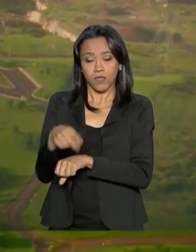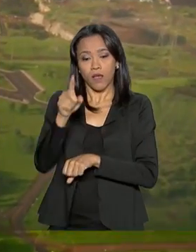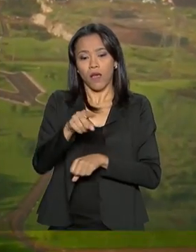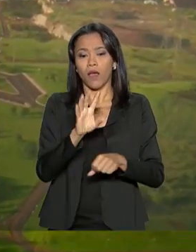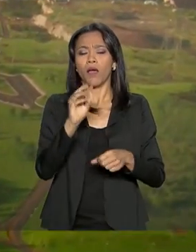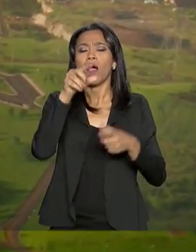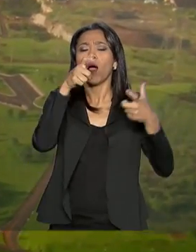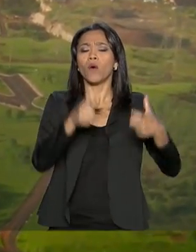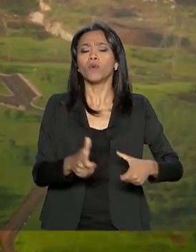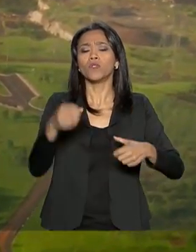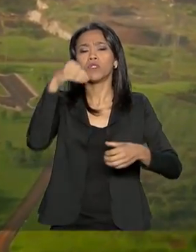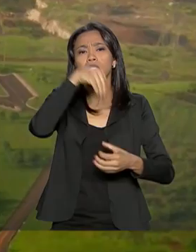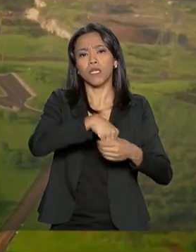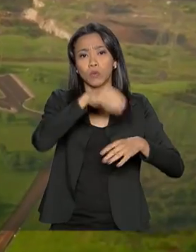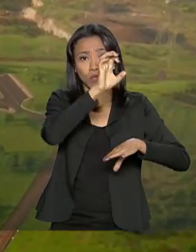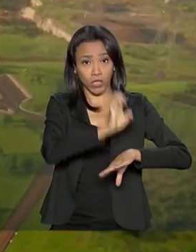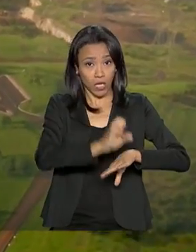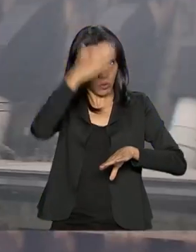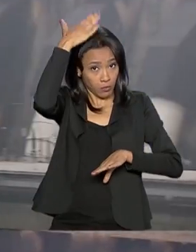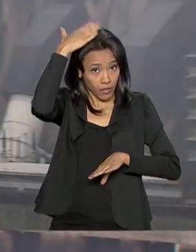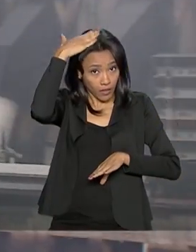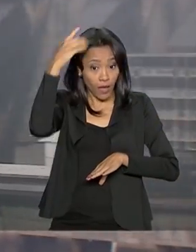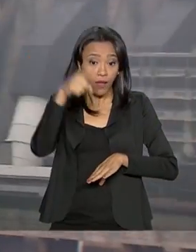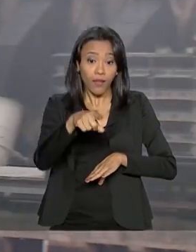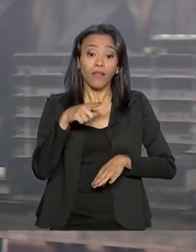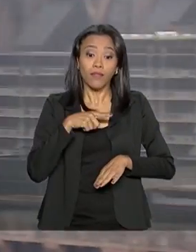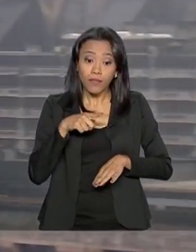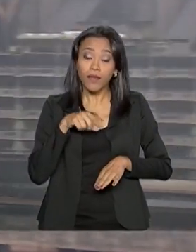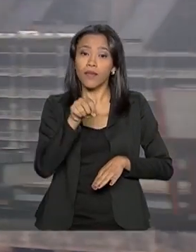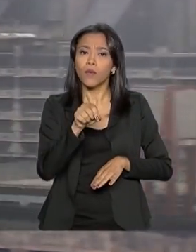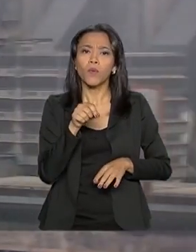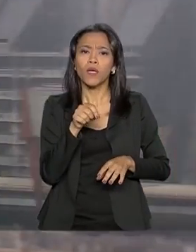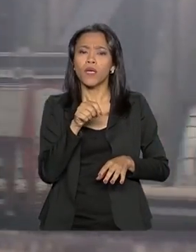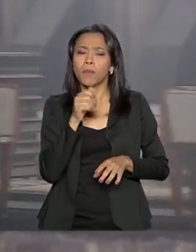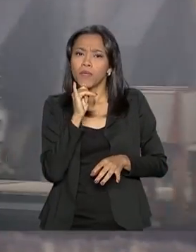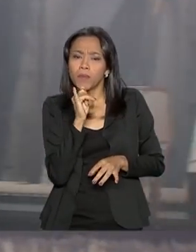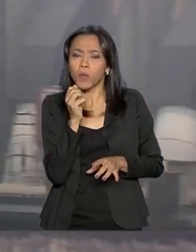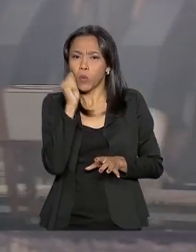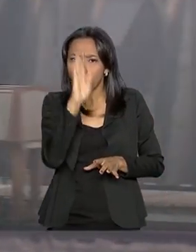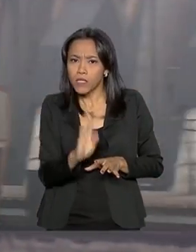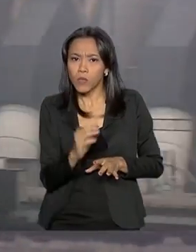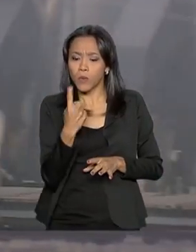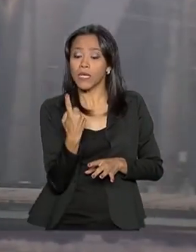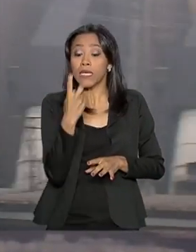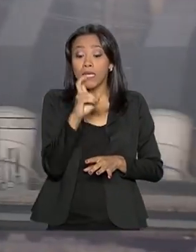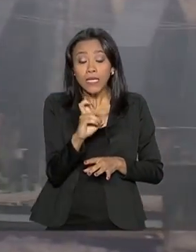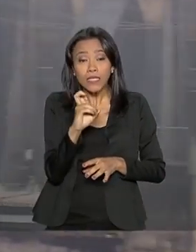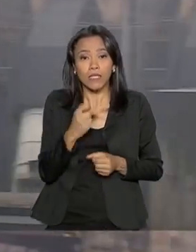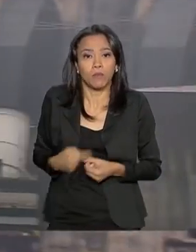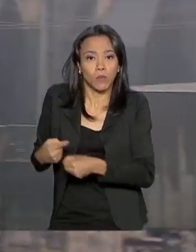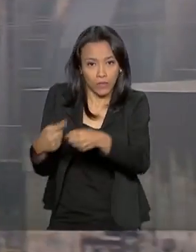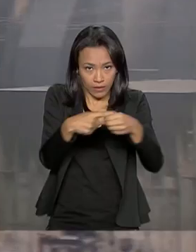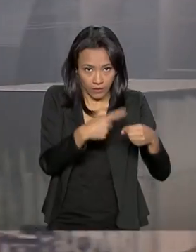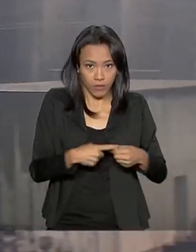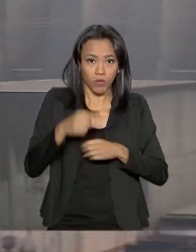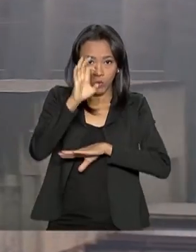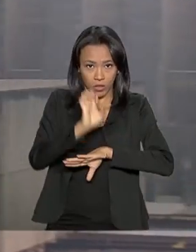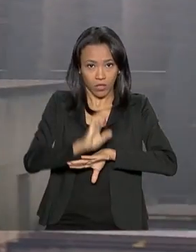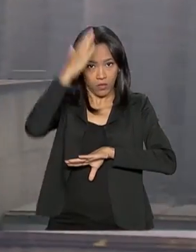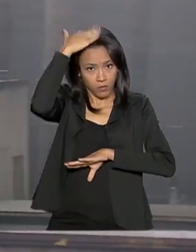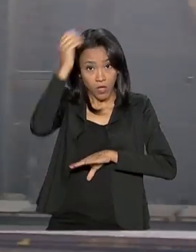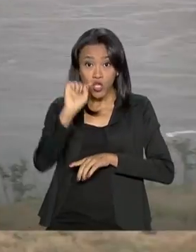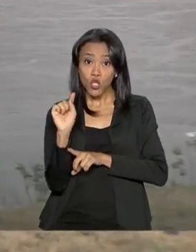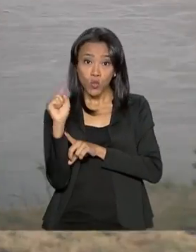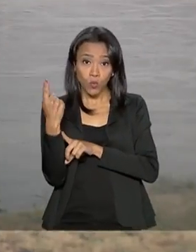Paraná, Itaipu gera recursos na forma de royalties. No Brasil, 15 municípios paranaenses e um sul